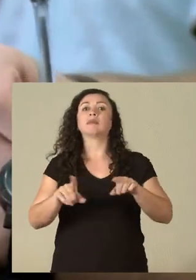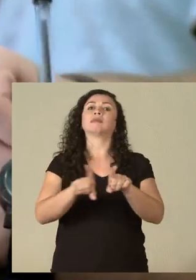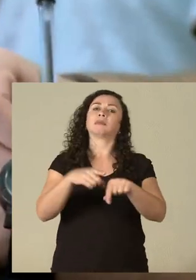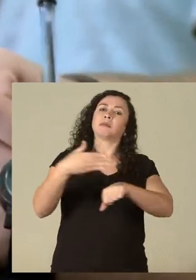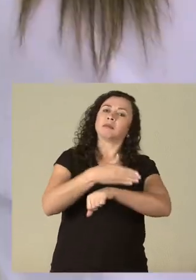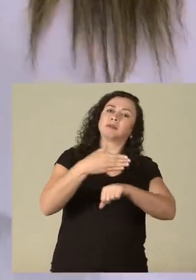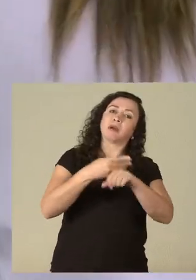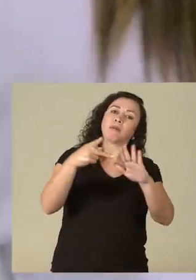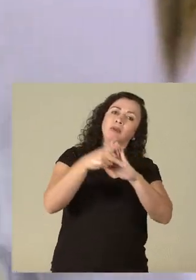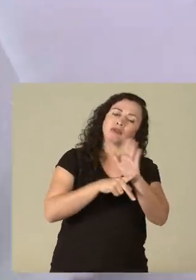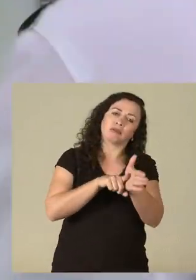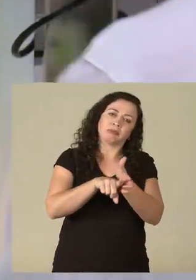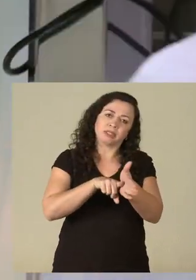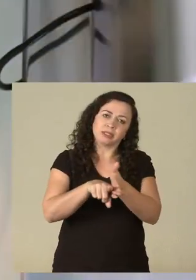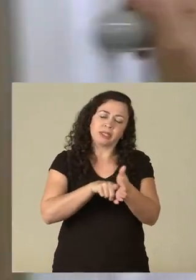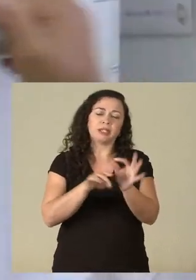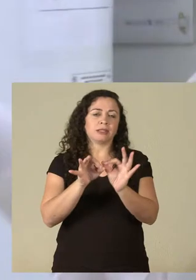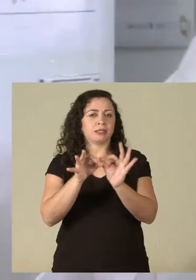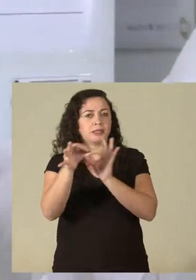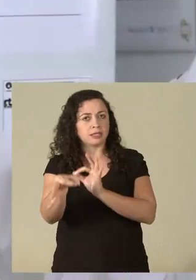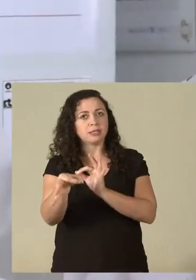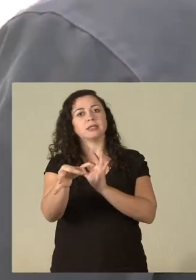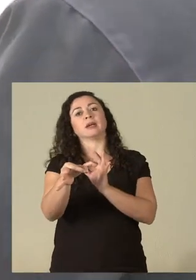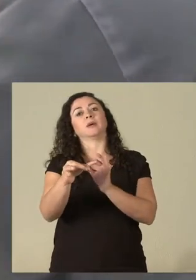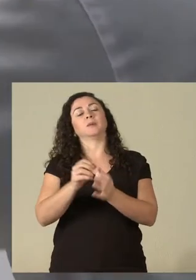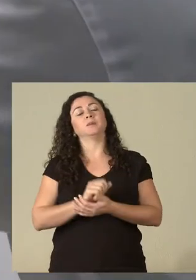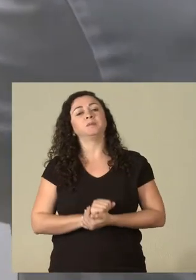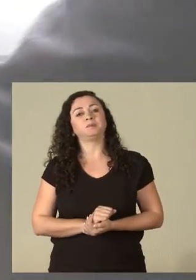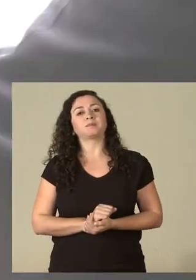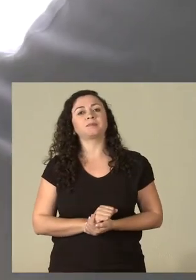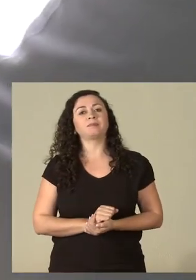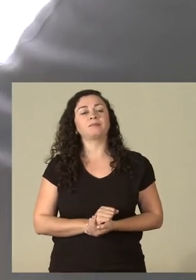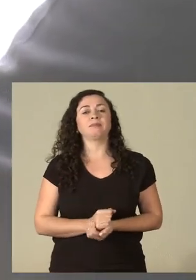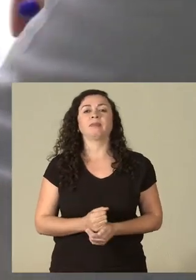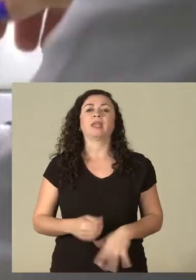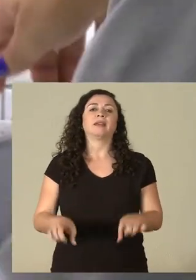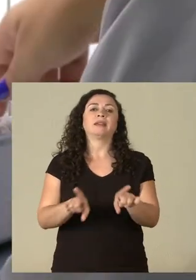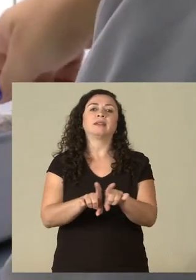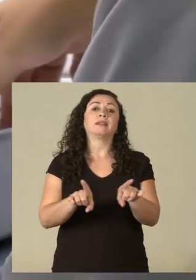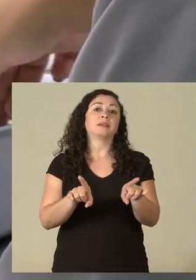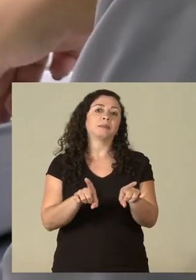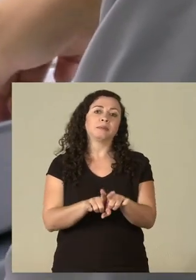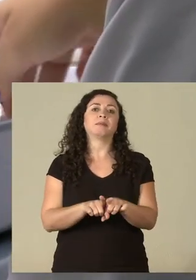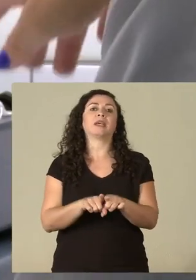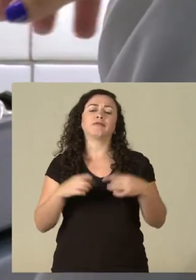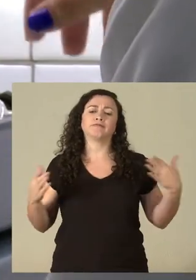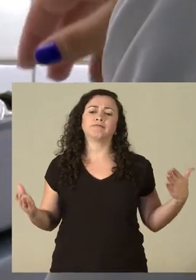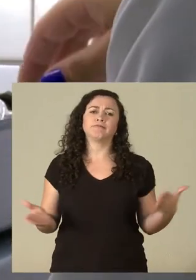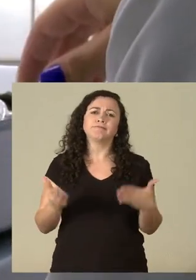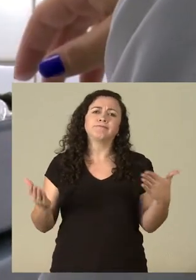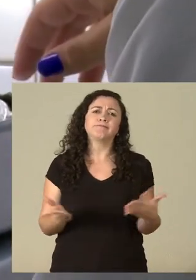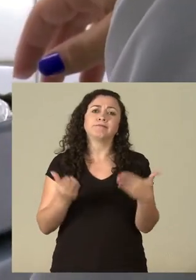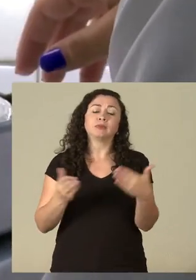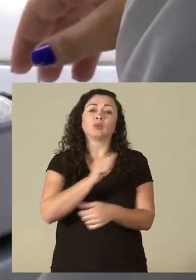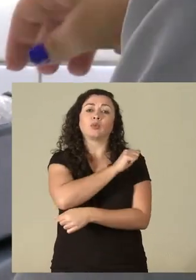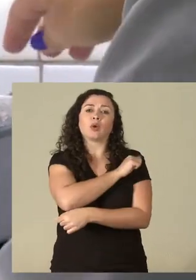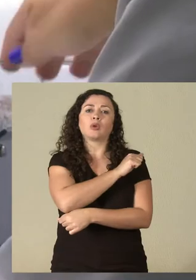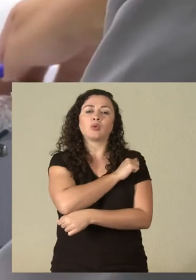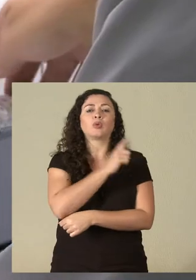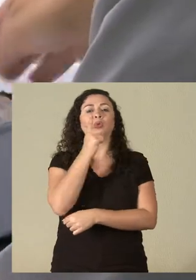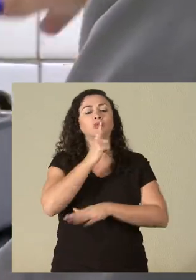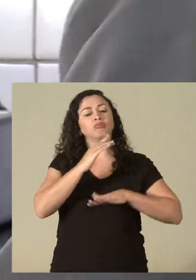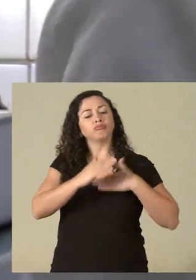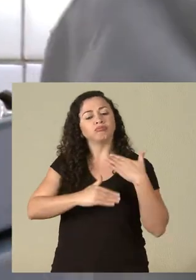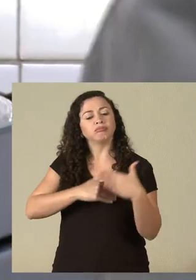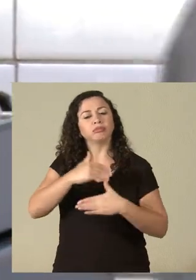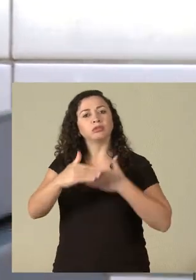projetos de pesquisa e de extensão junto de professores, além de buscarem também um desenvolvimento e uma